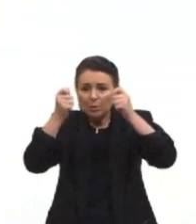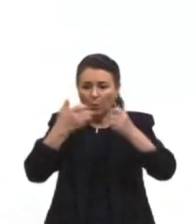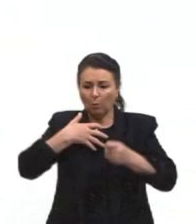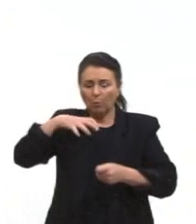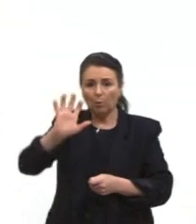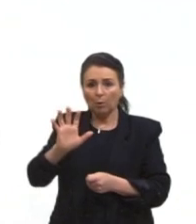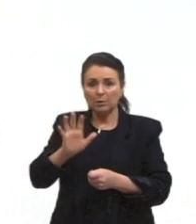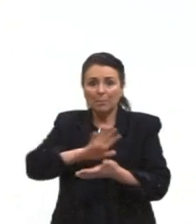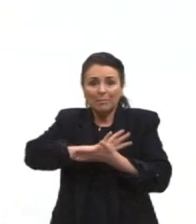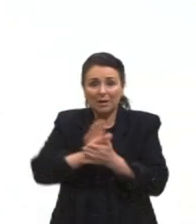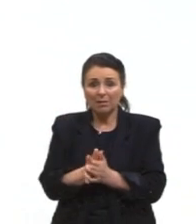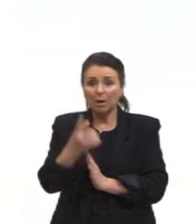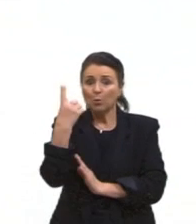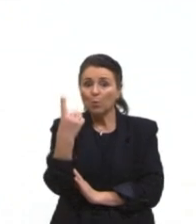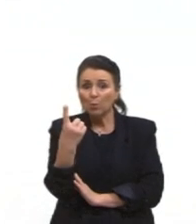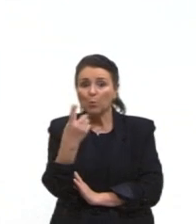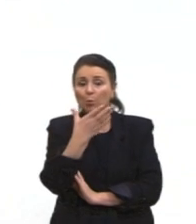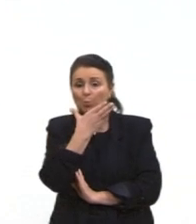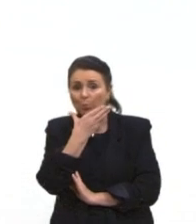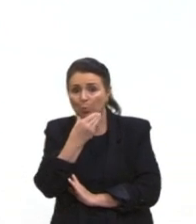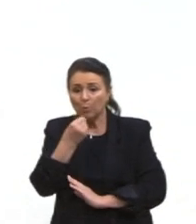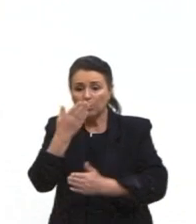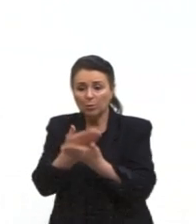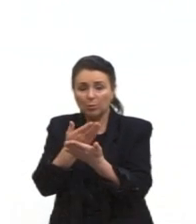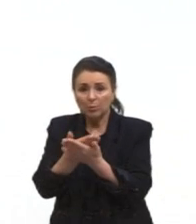um tiro no peito a queimar roupa.